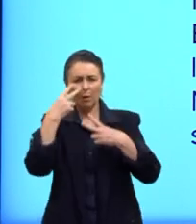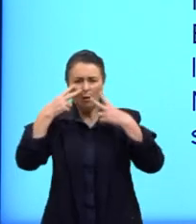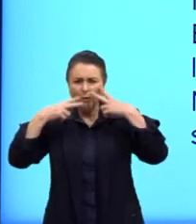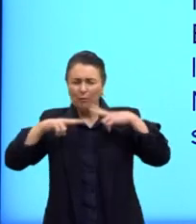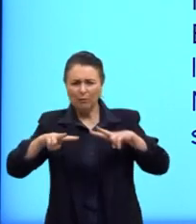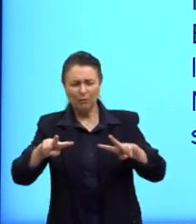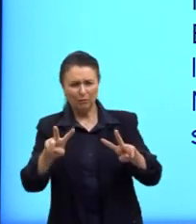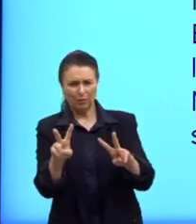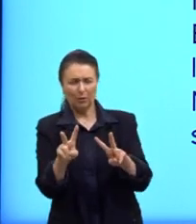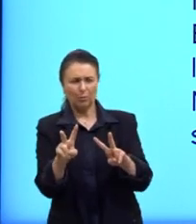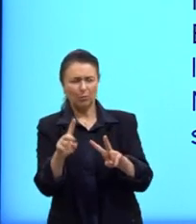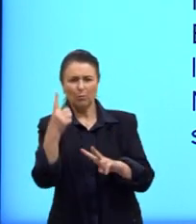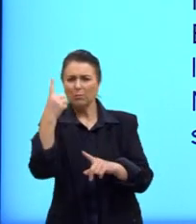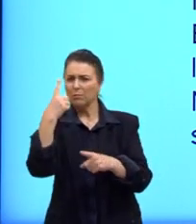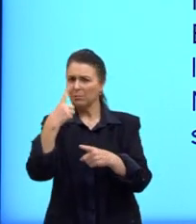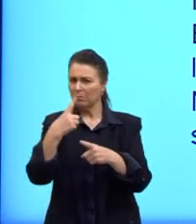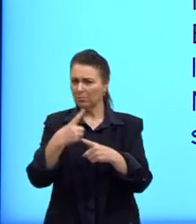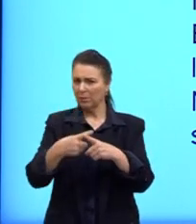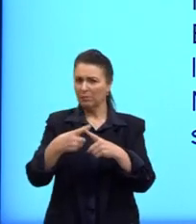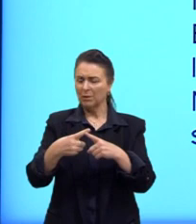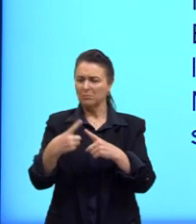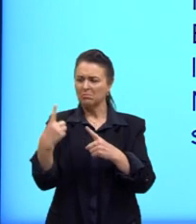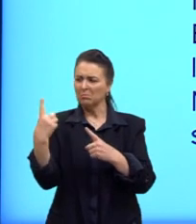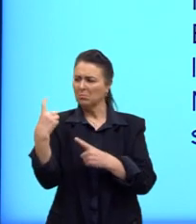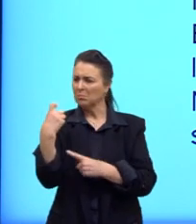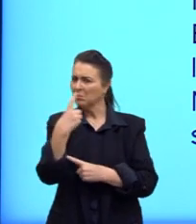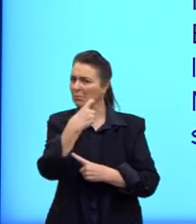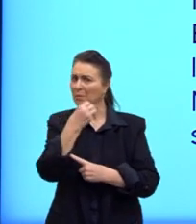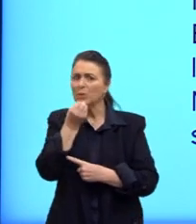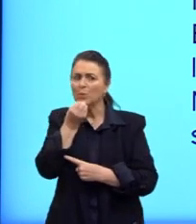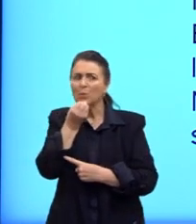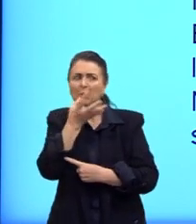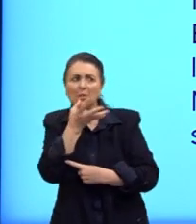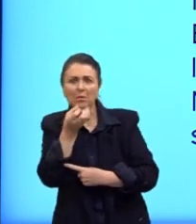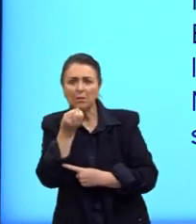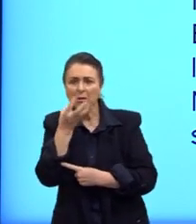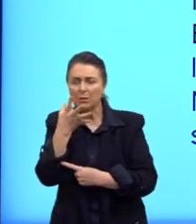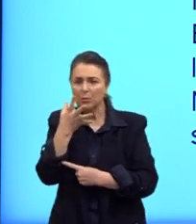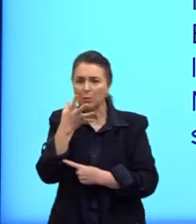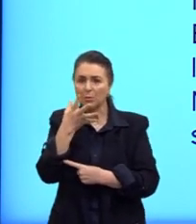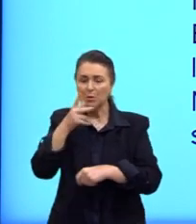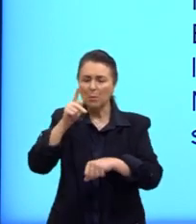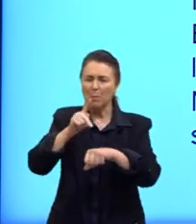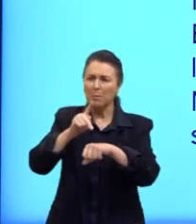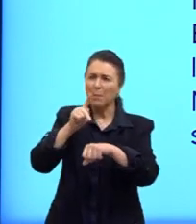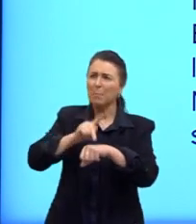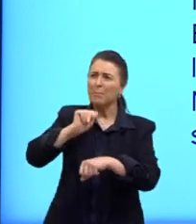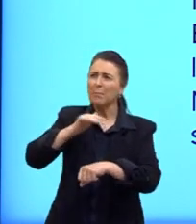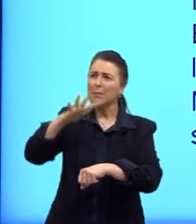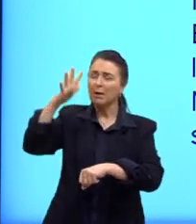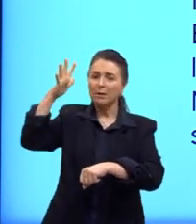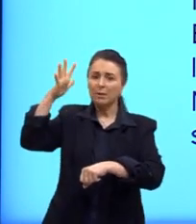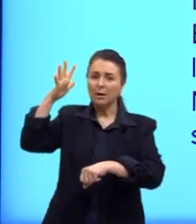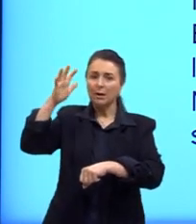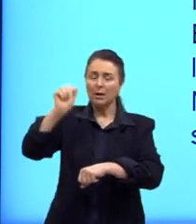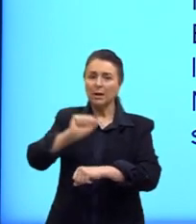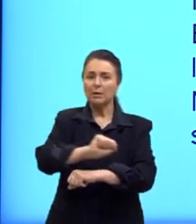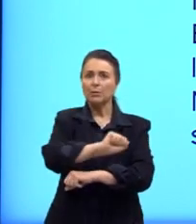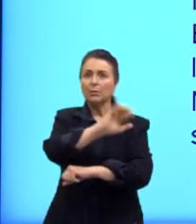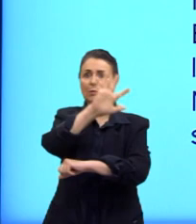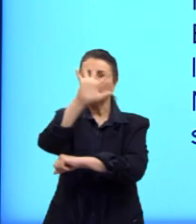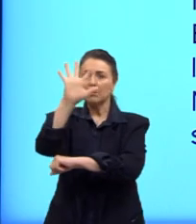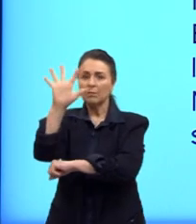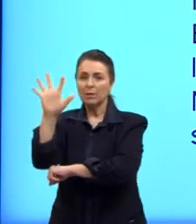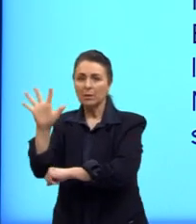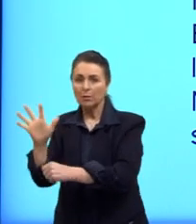casualmente, uma vez, de um perfumado contador sobre o mármore lusídeo entre um leque e o